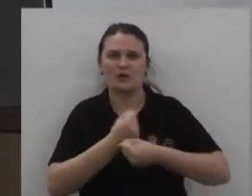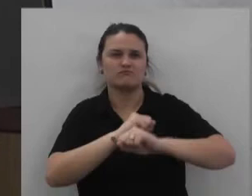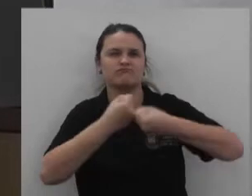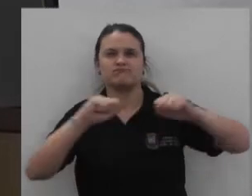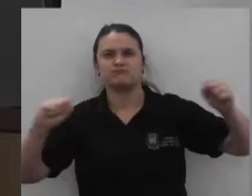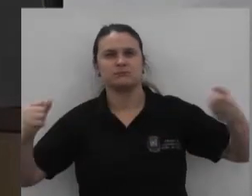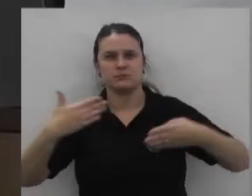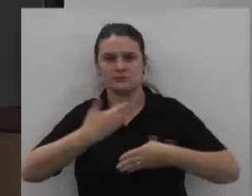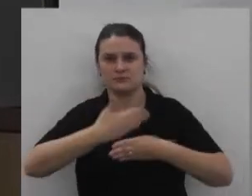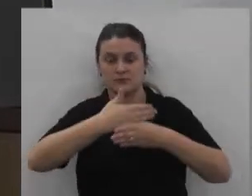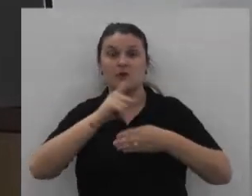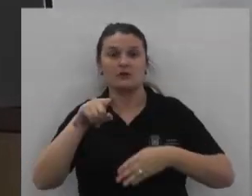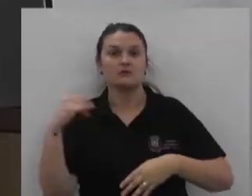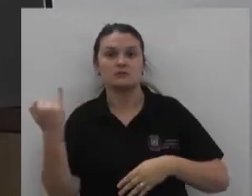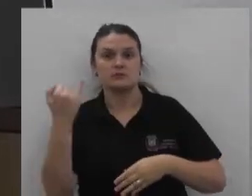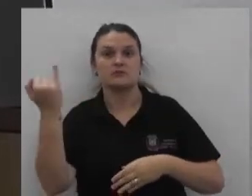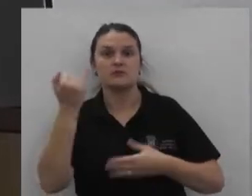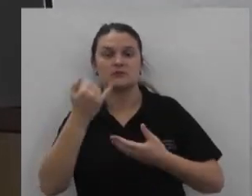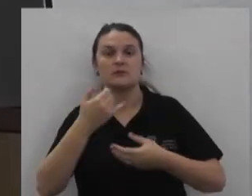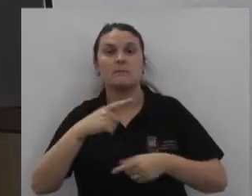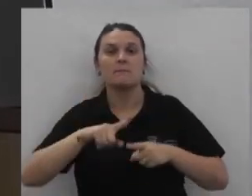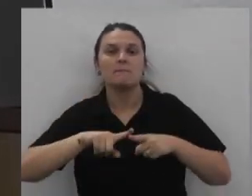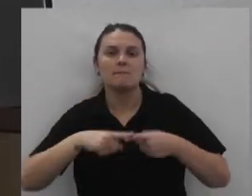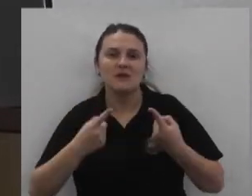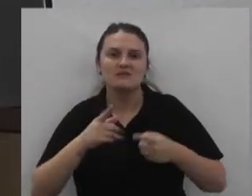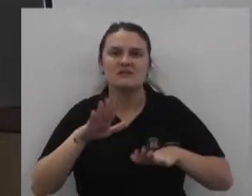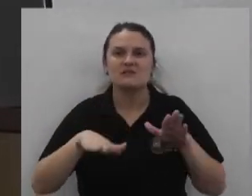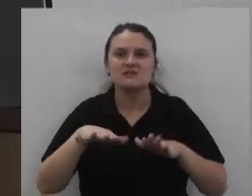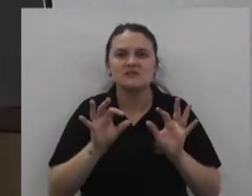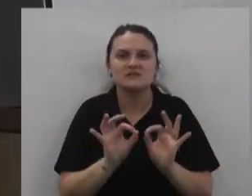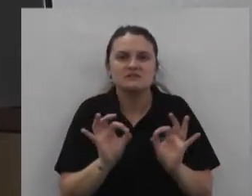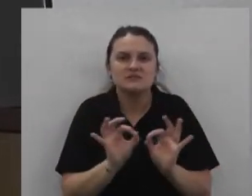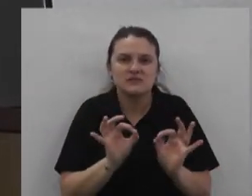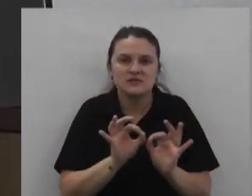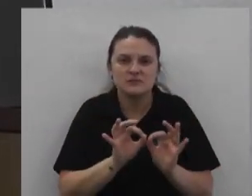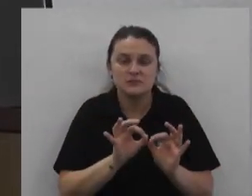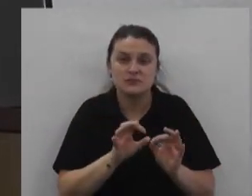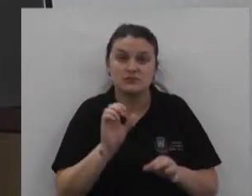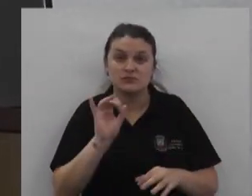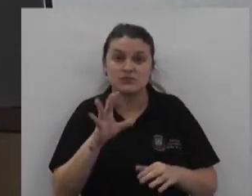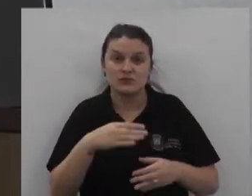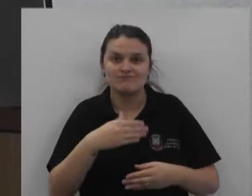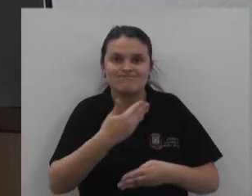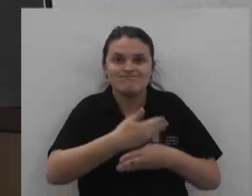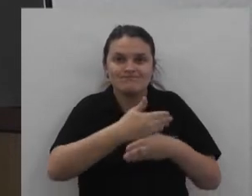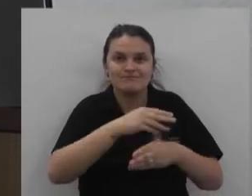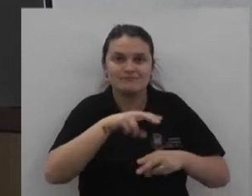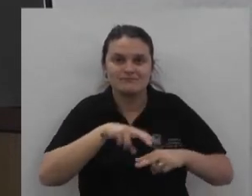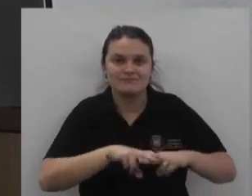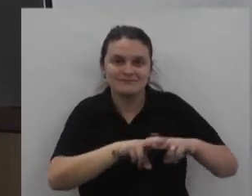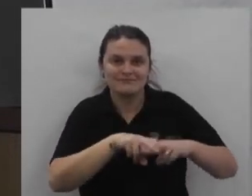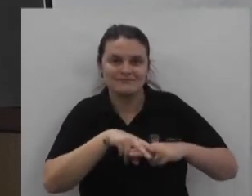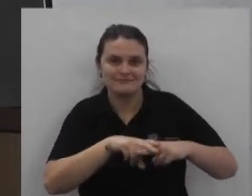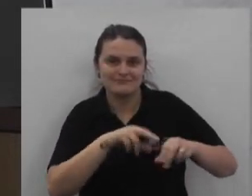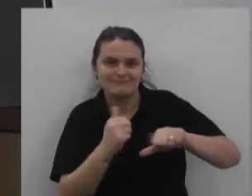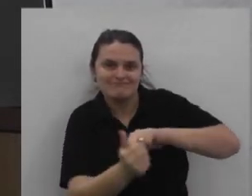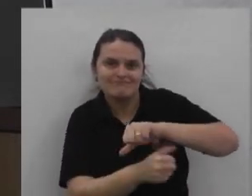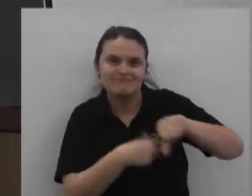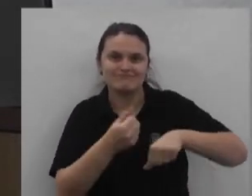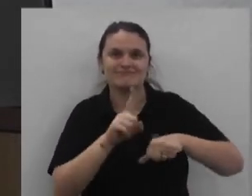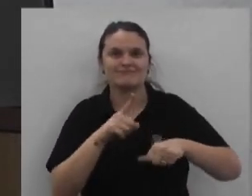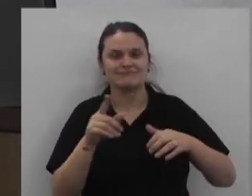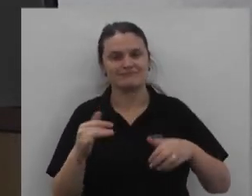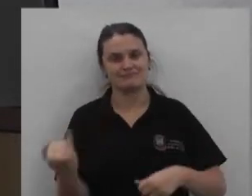Vultuosas É importante As obras vultuosas Mas às vezes Uma obra pequena Como desses parques A gente vê o reflexo Que dá para a população